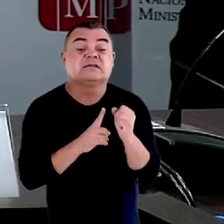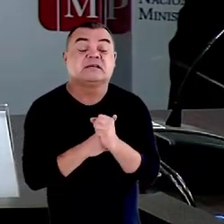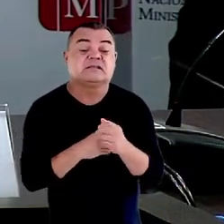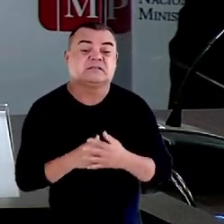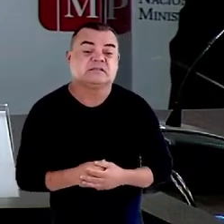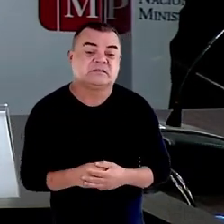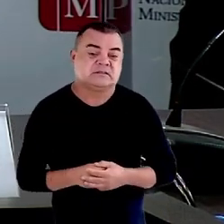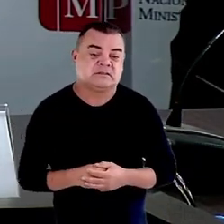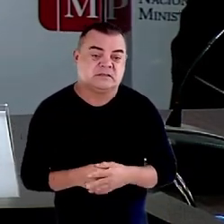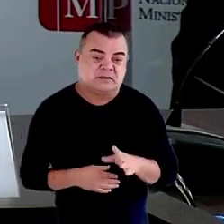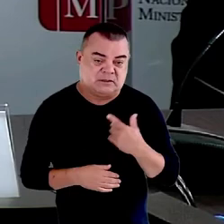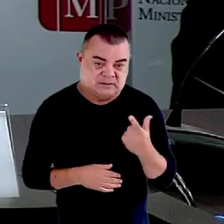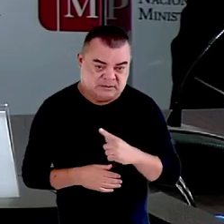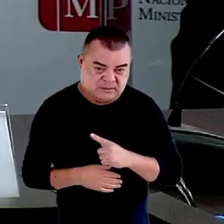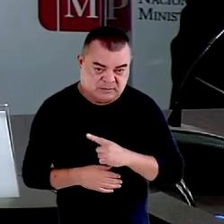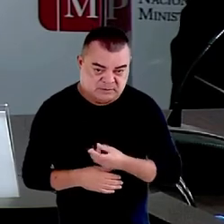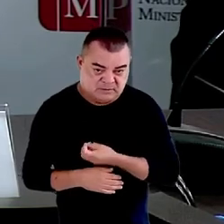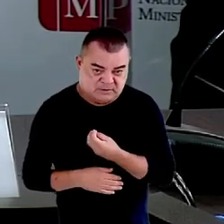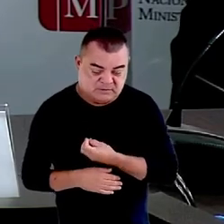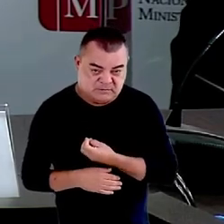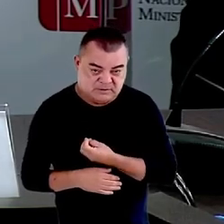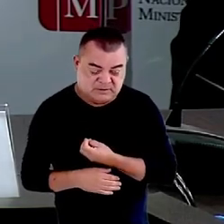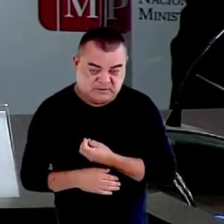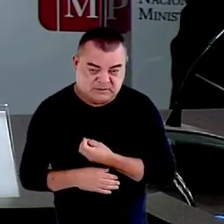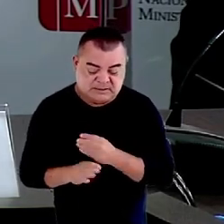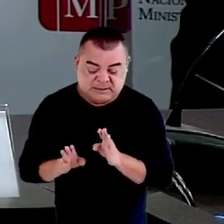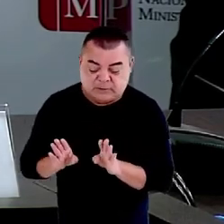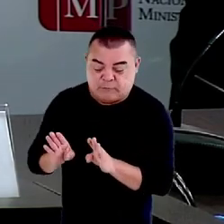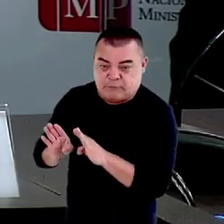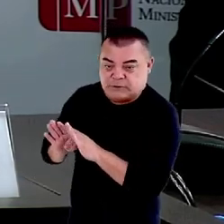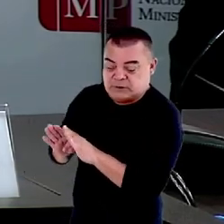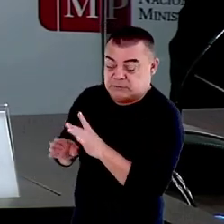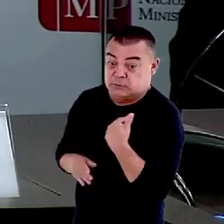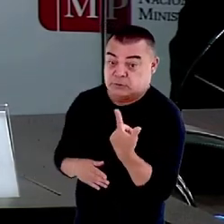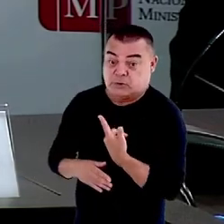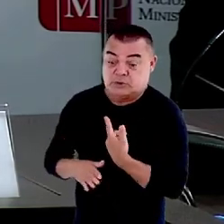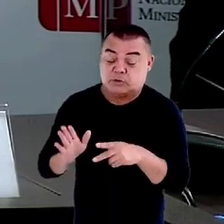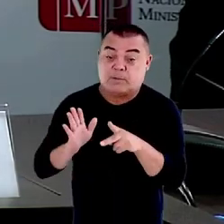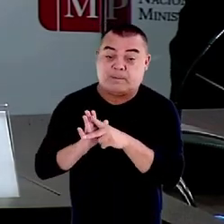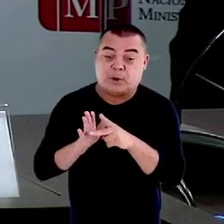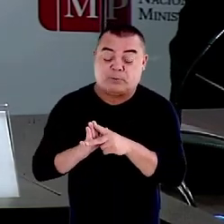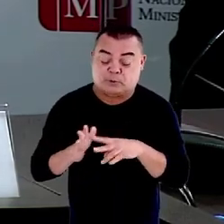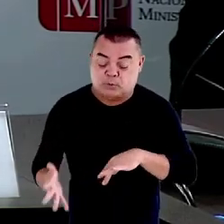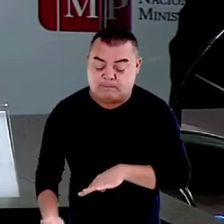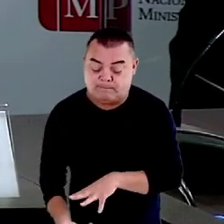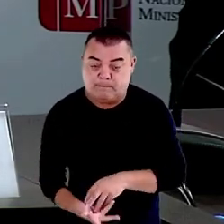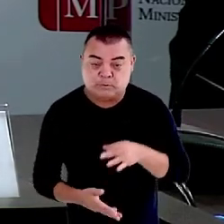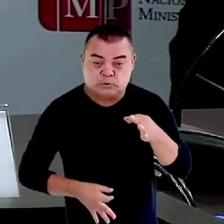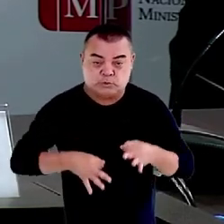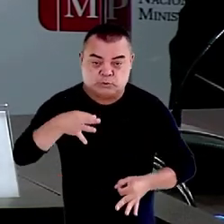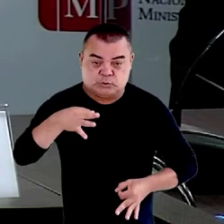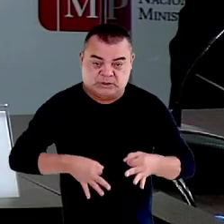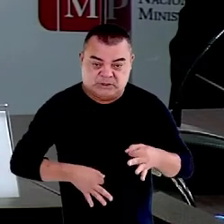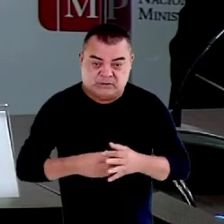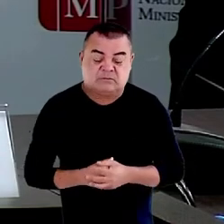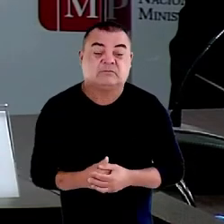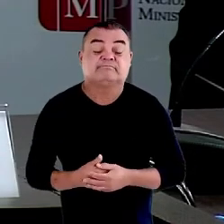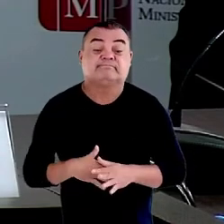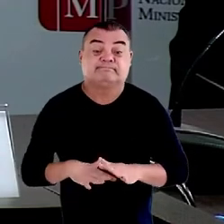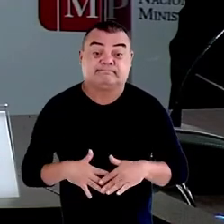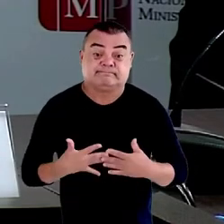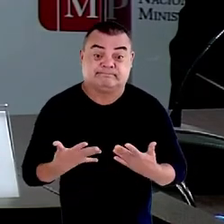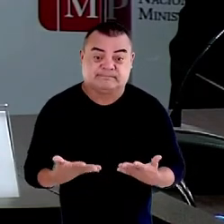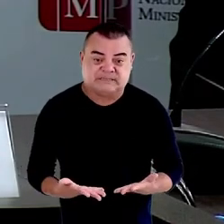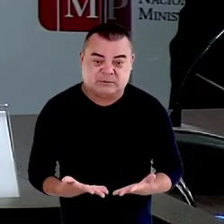Nós temos vivido bastante fechados no nosso mundo jurídico e esse mundo jurídico,